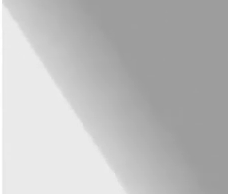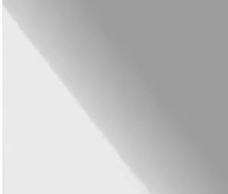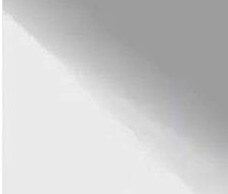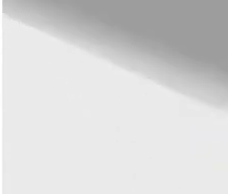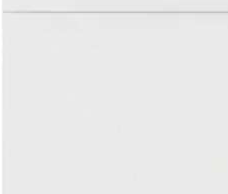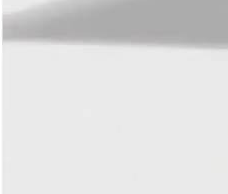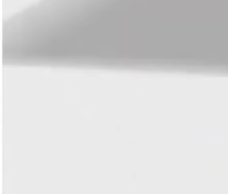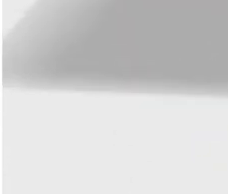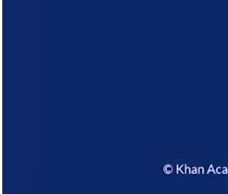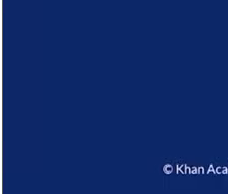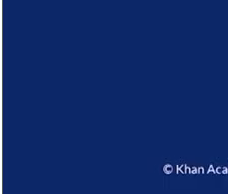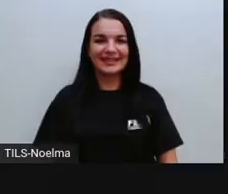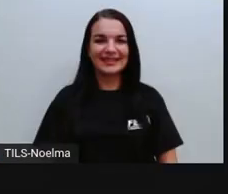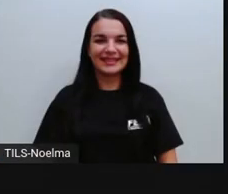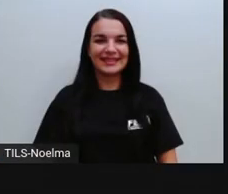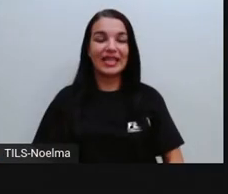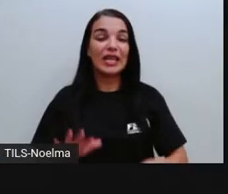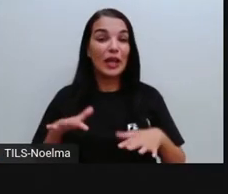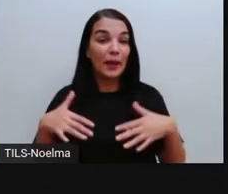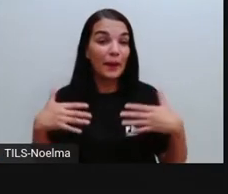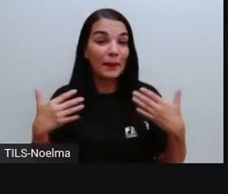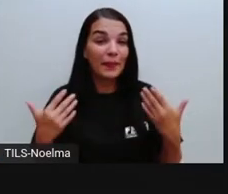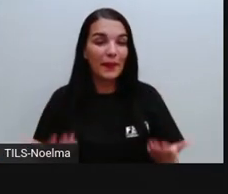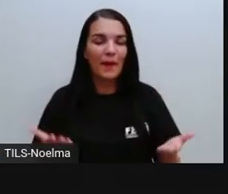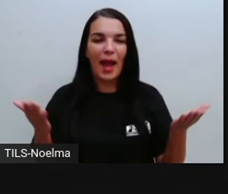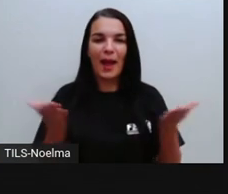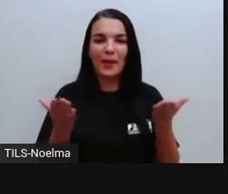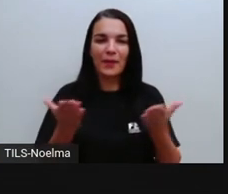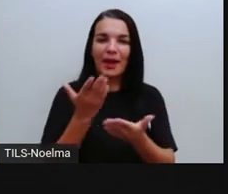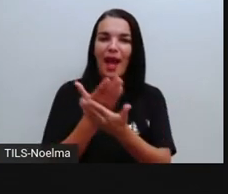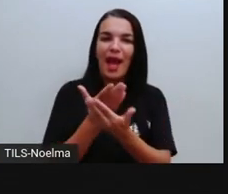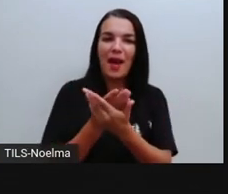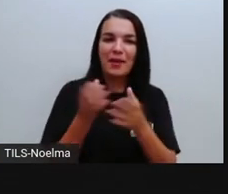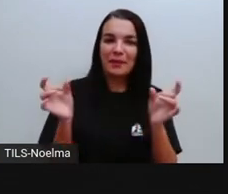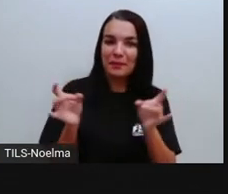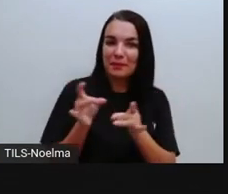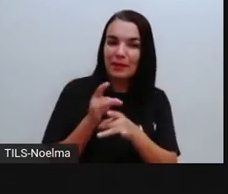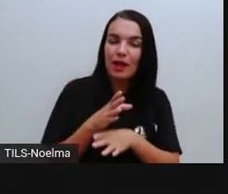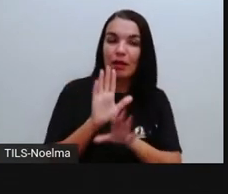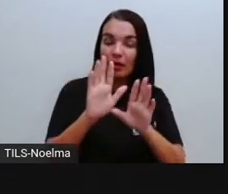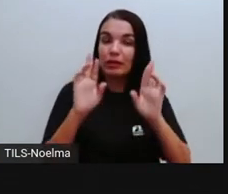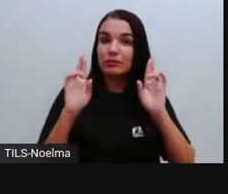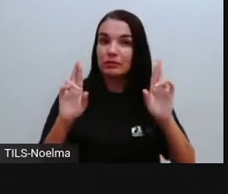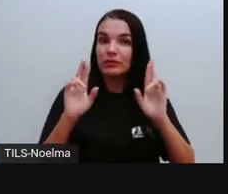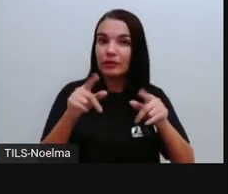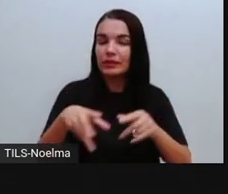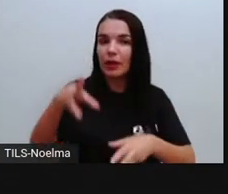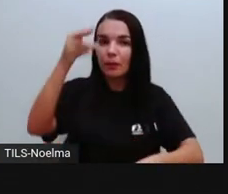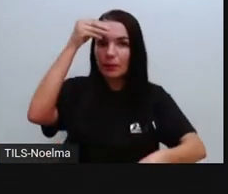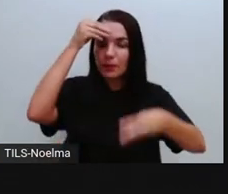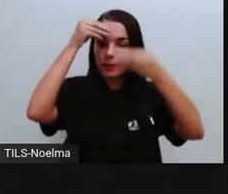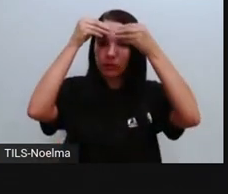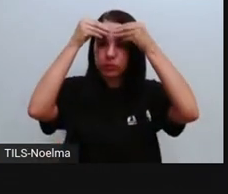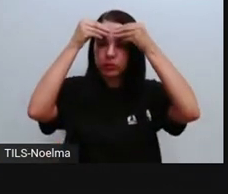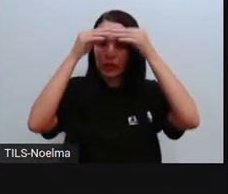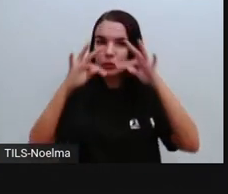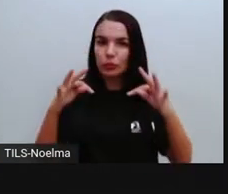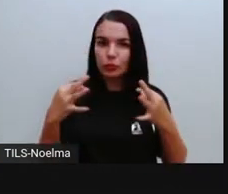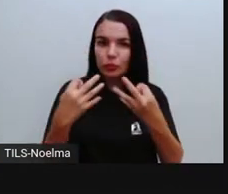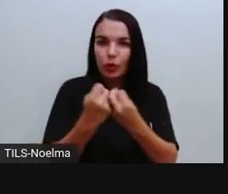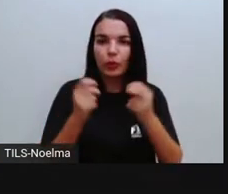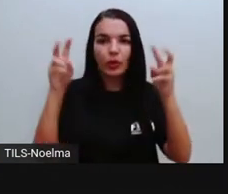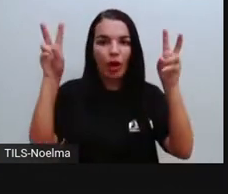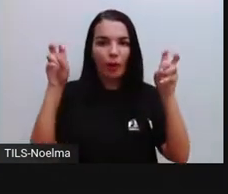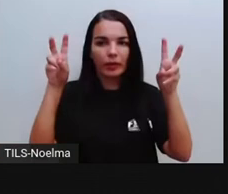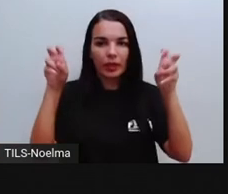Até a próxima aula. Bom, gente, a nossa aula vai ficando por aqui. Espero que vocês tenham compreendido direitinho, né? Eu